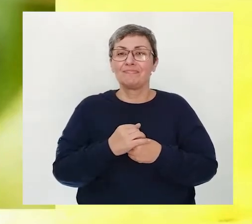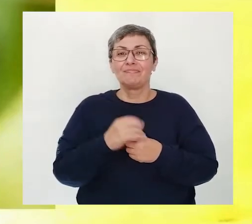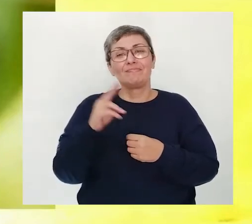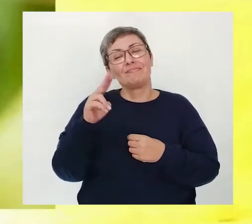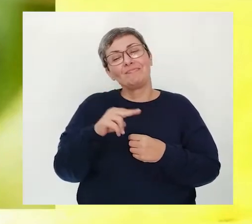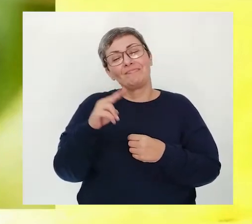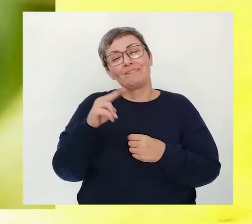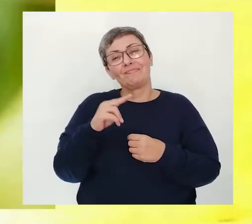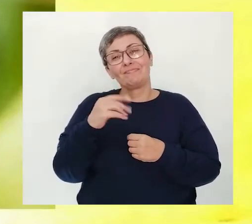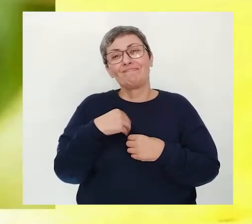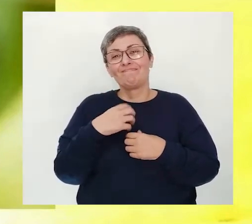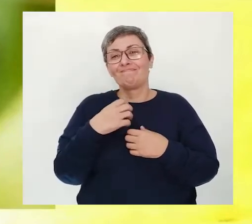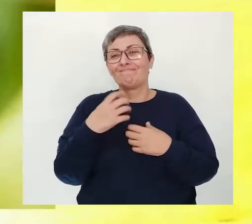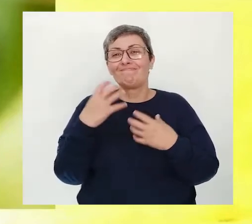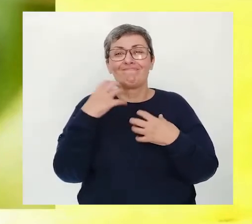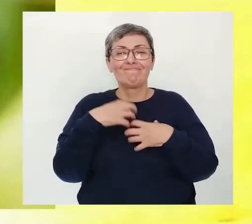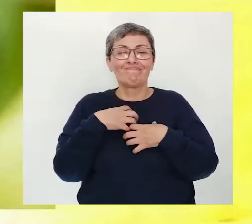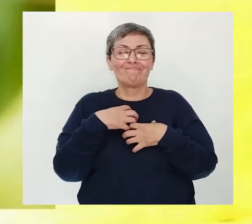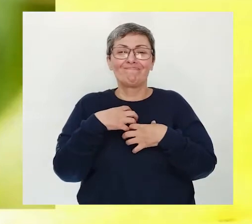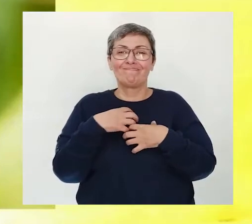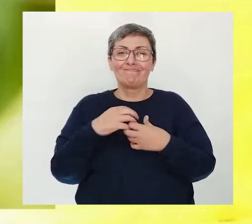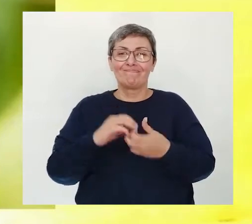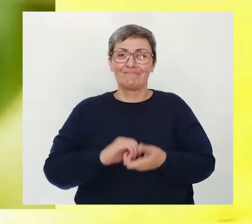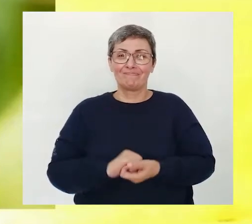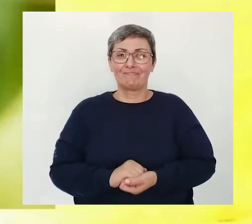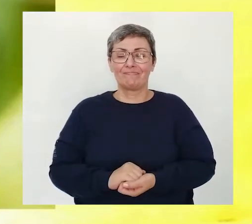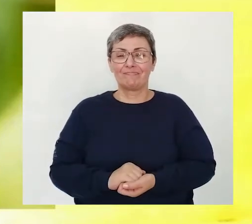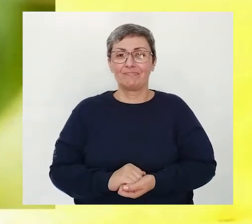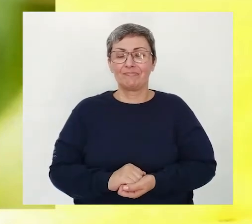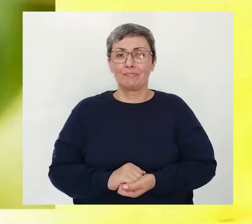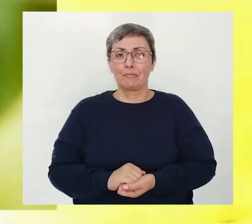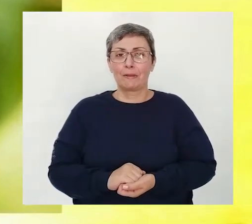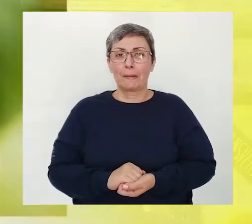Nunca mais sentiu Bom,